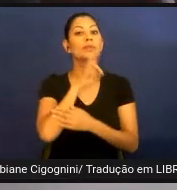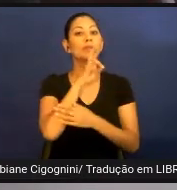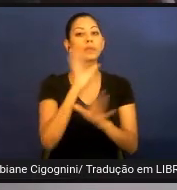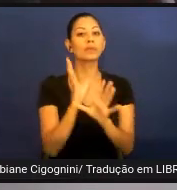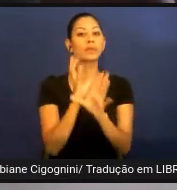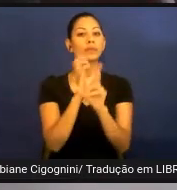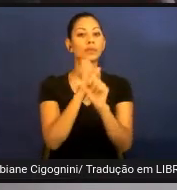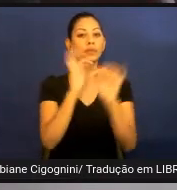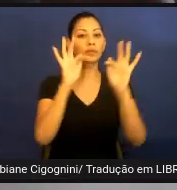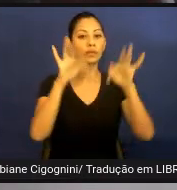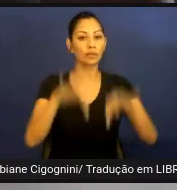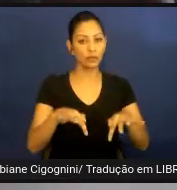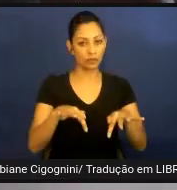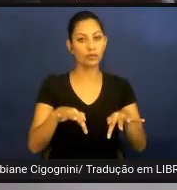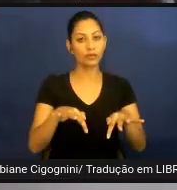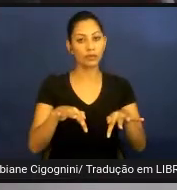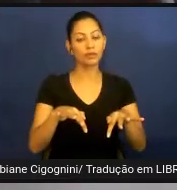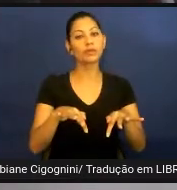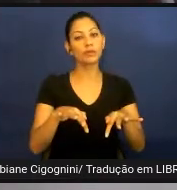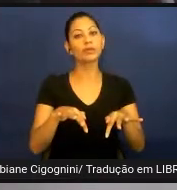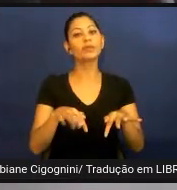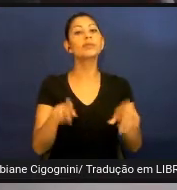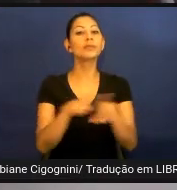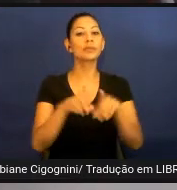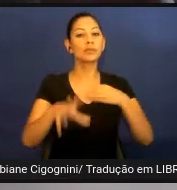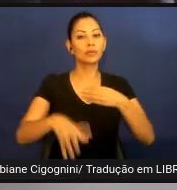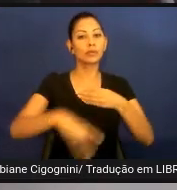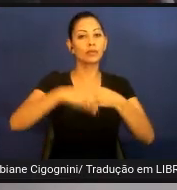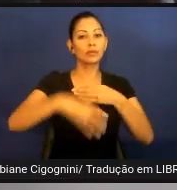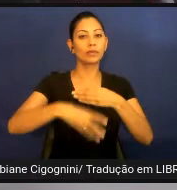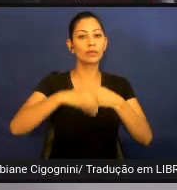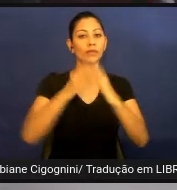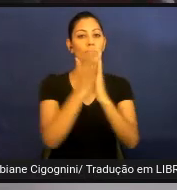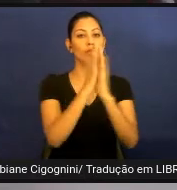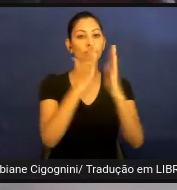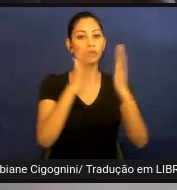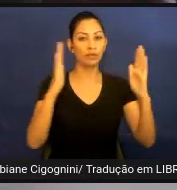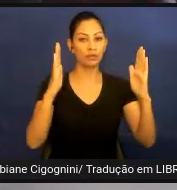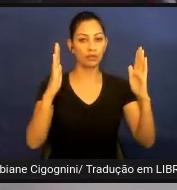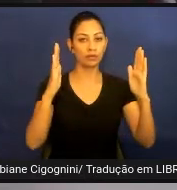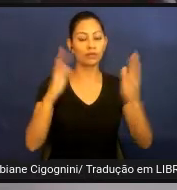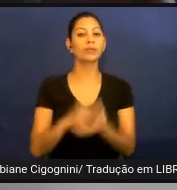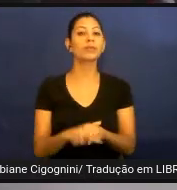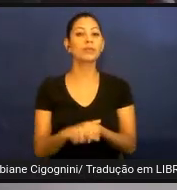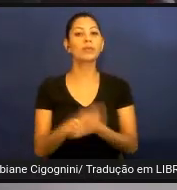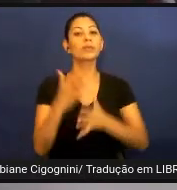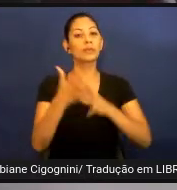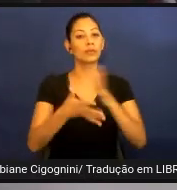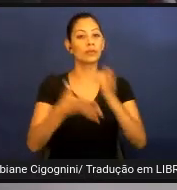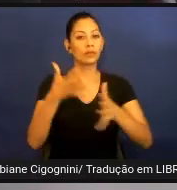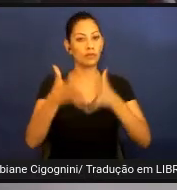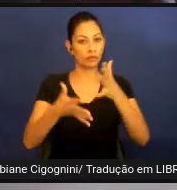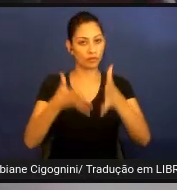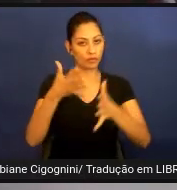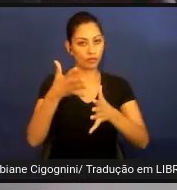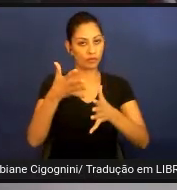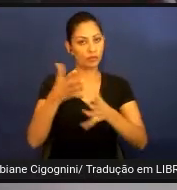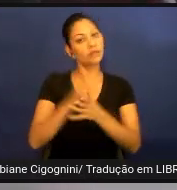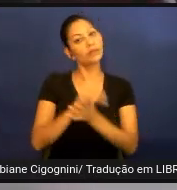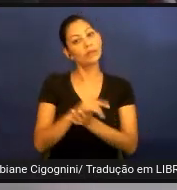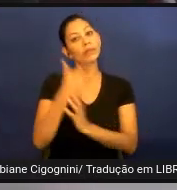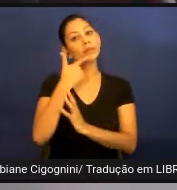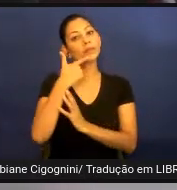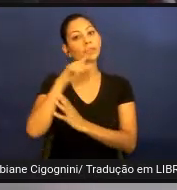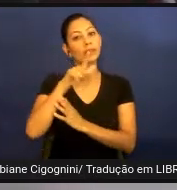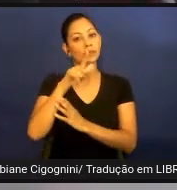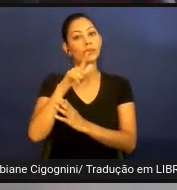considerações finais e, por fim, as referências bibliogláficas. A Libras, a Língua Brasileira de Sinais,